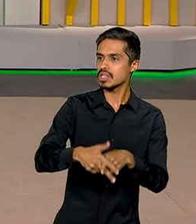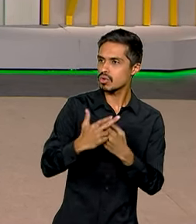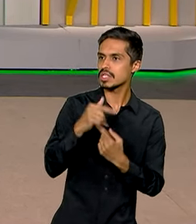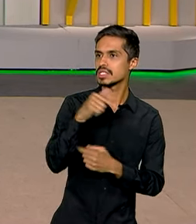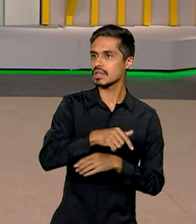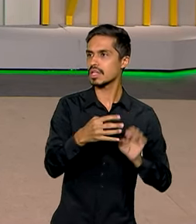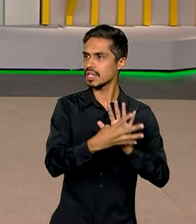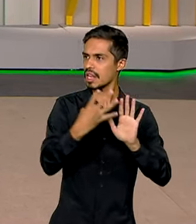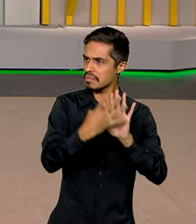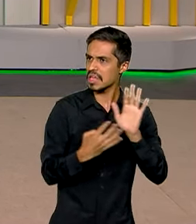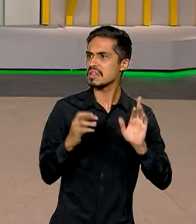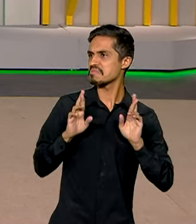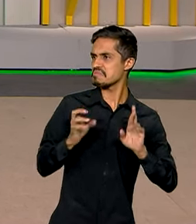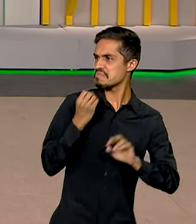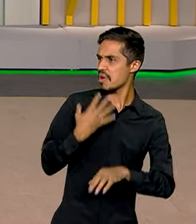Vanessa? Obrigado. Boa noite para você.